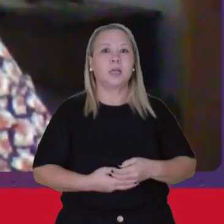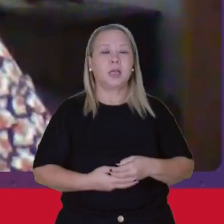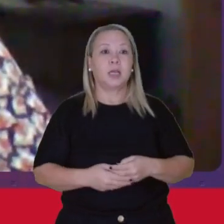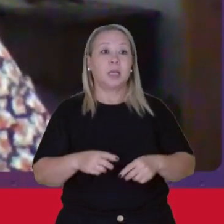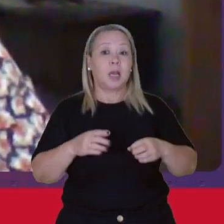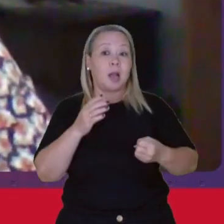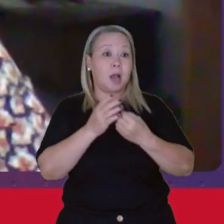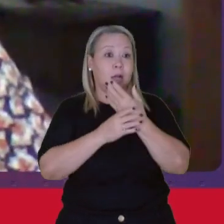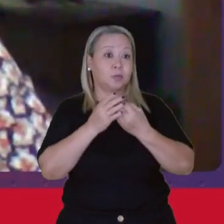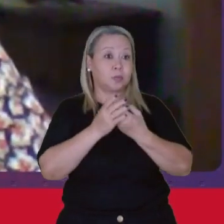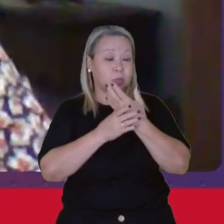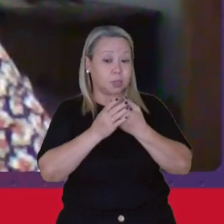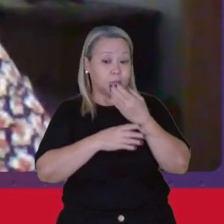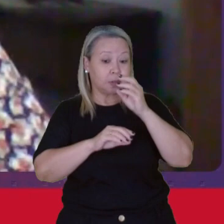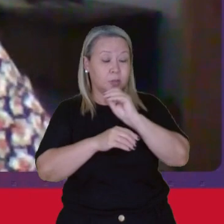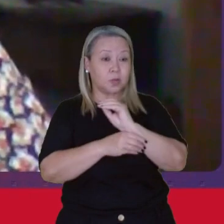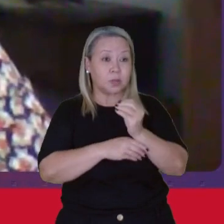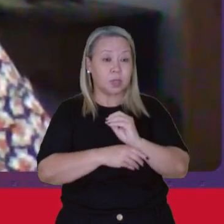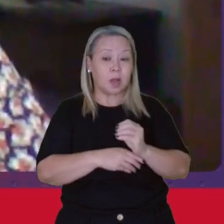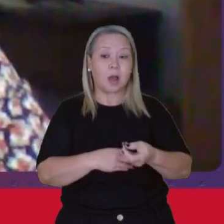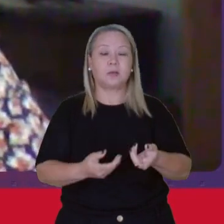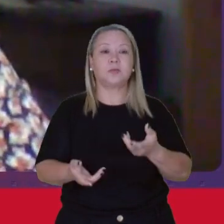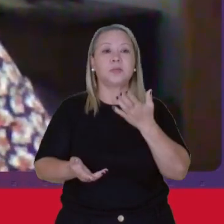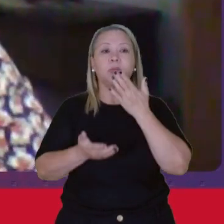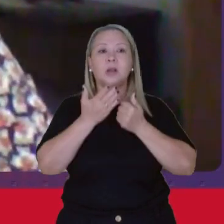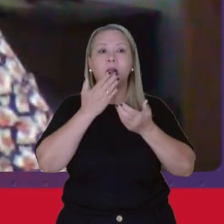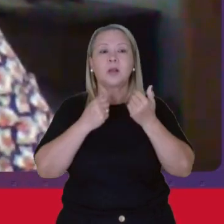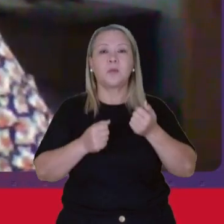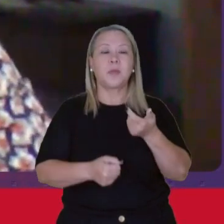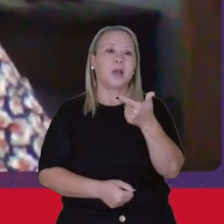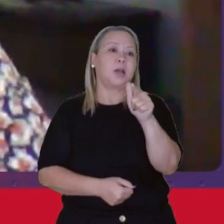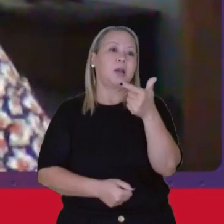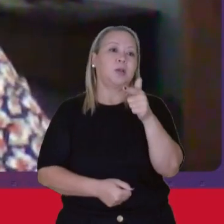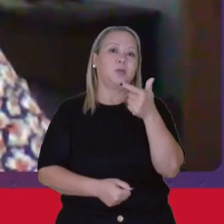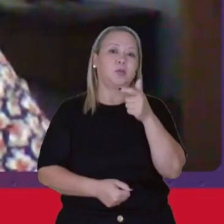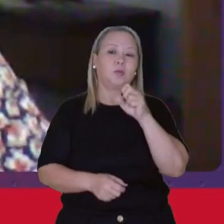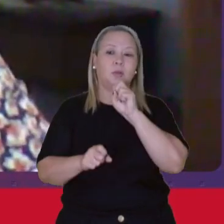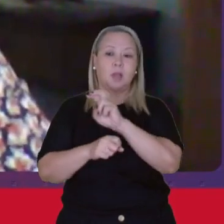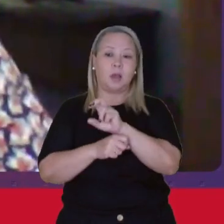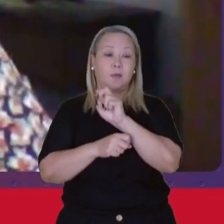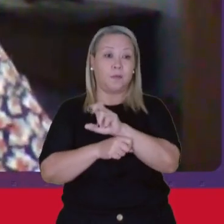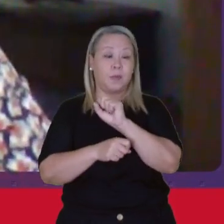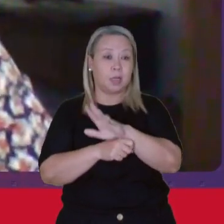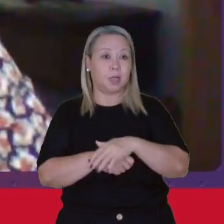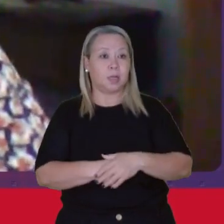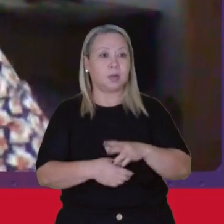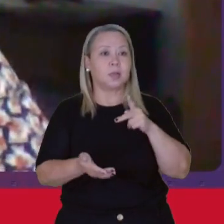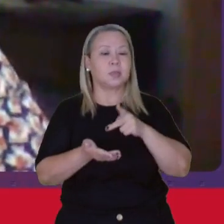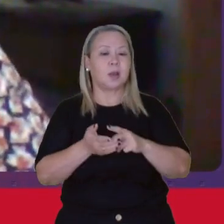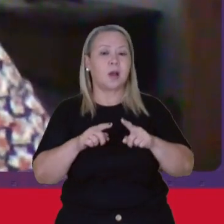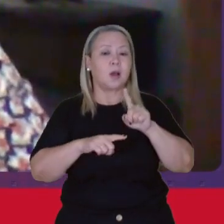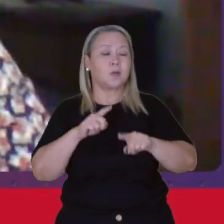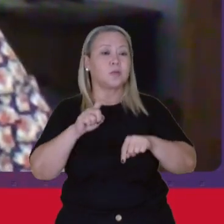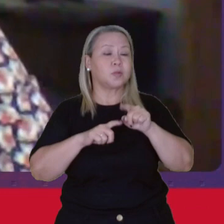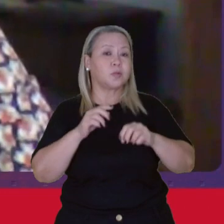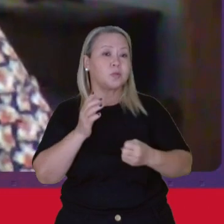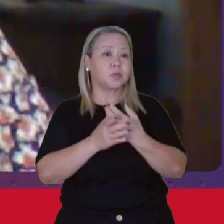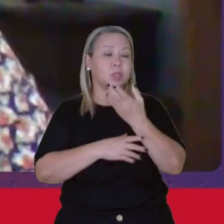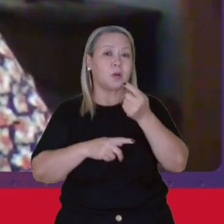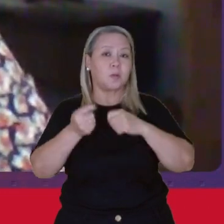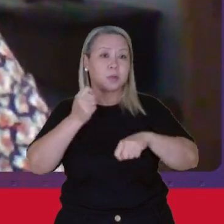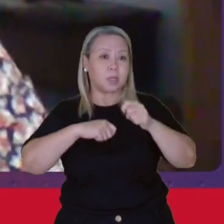produção De alimentos Livres De agrotóxicos Formas de organização De produção De comercialização